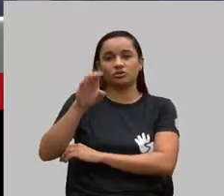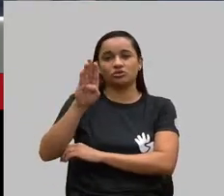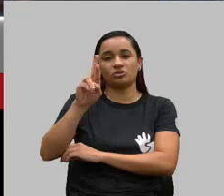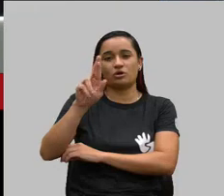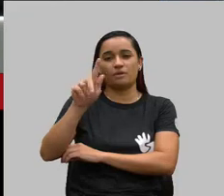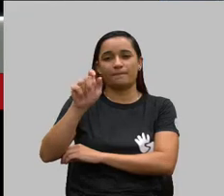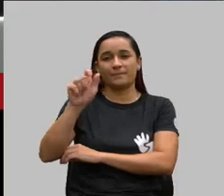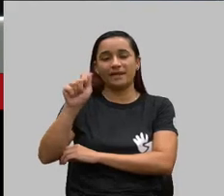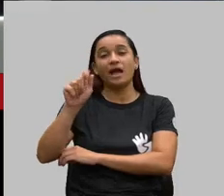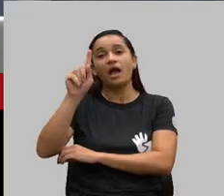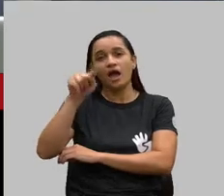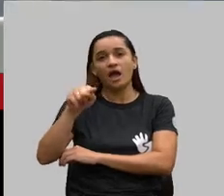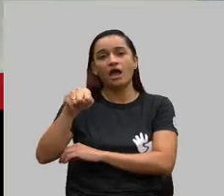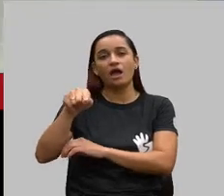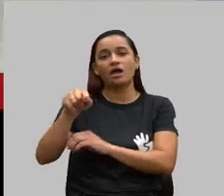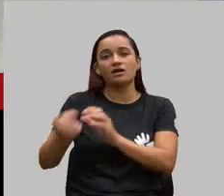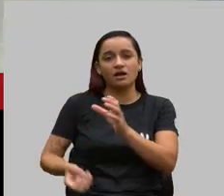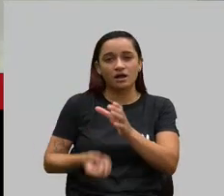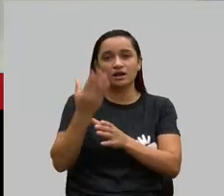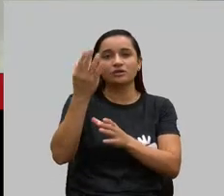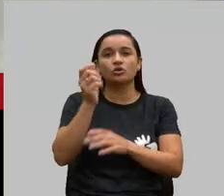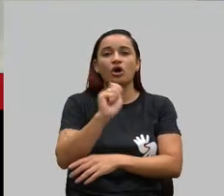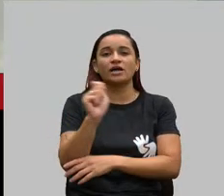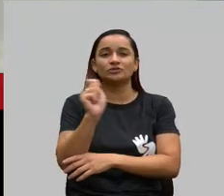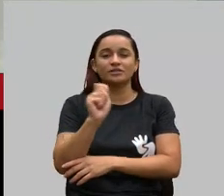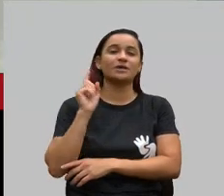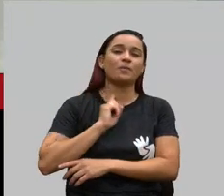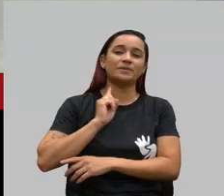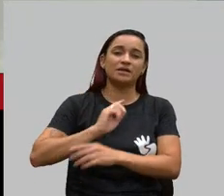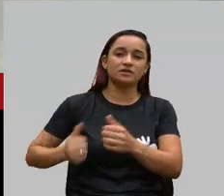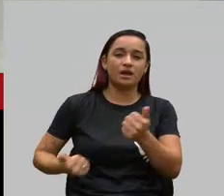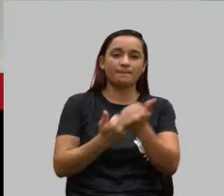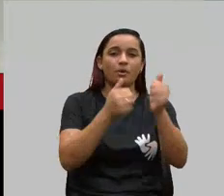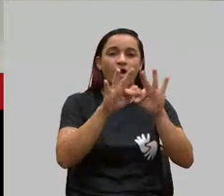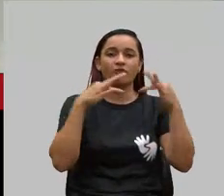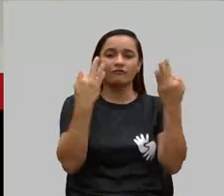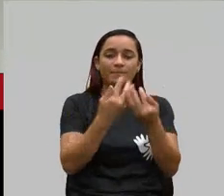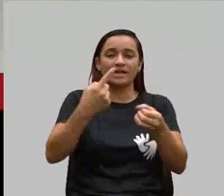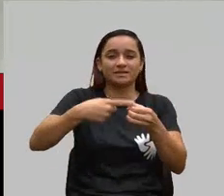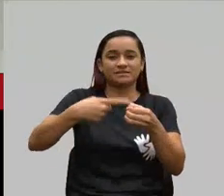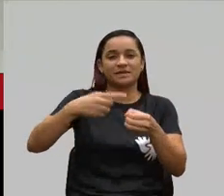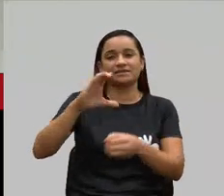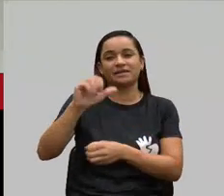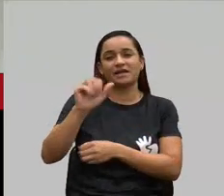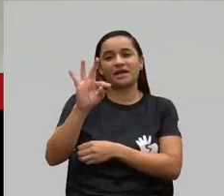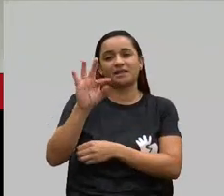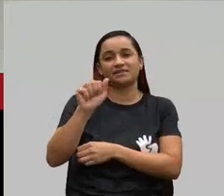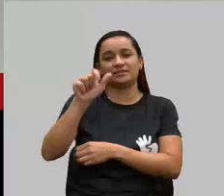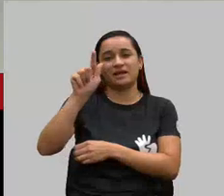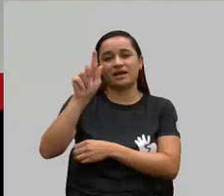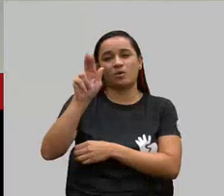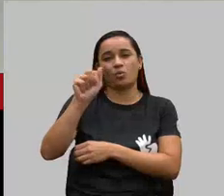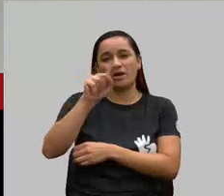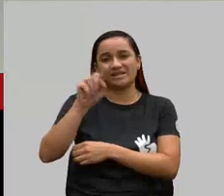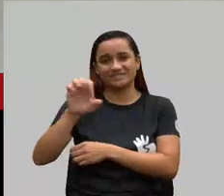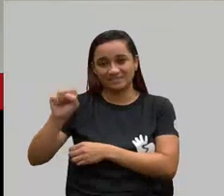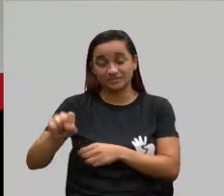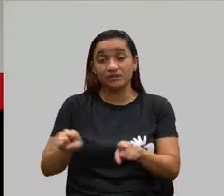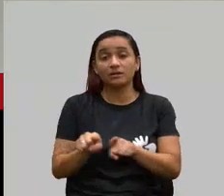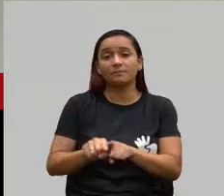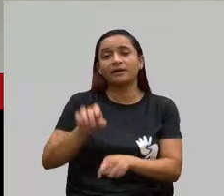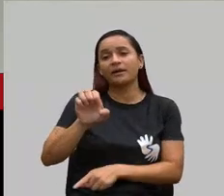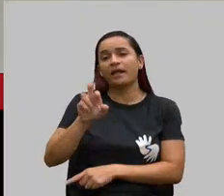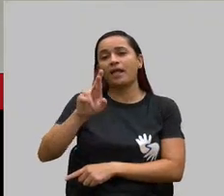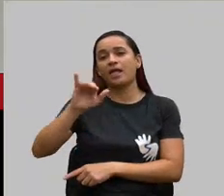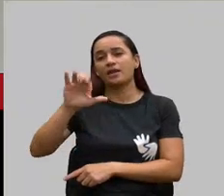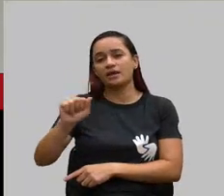Associação Mineira de Apoio à Família, Cataguases. Érica Serafim Militão, presidente da